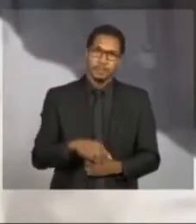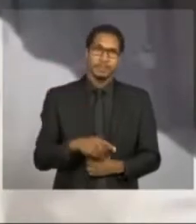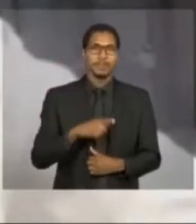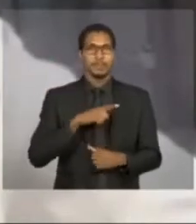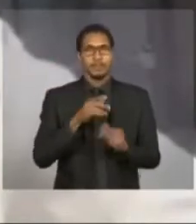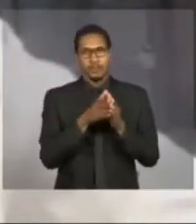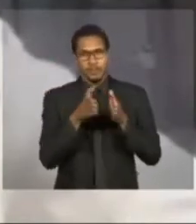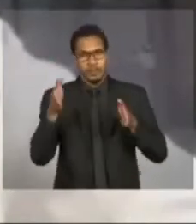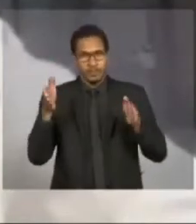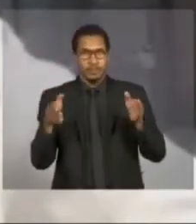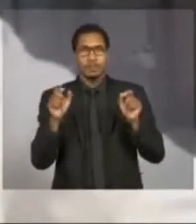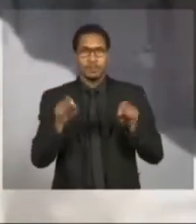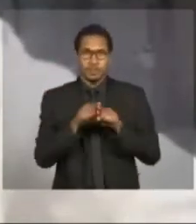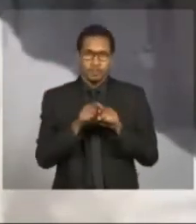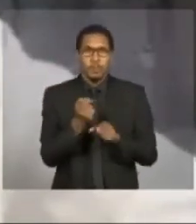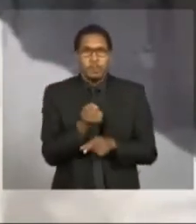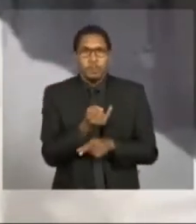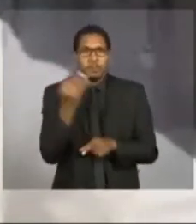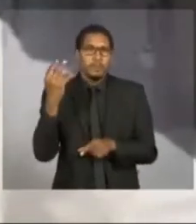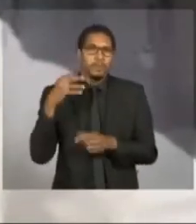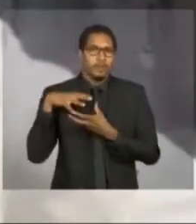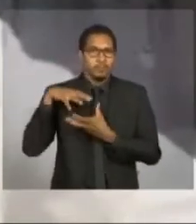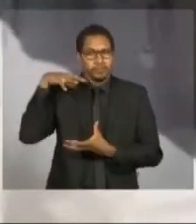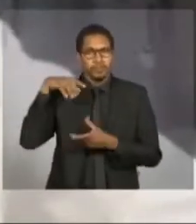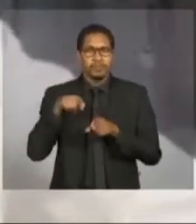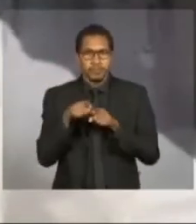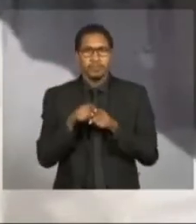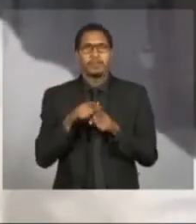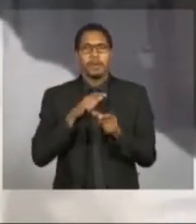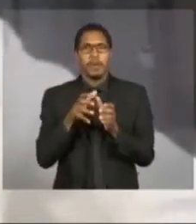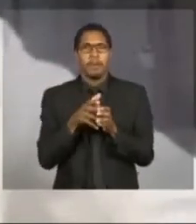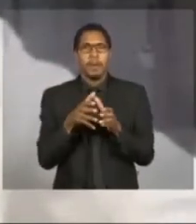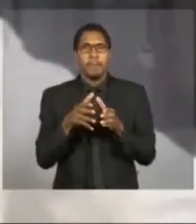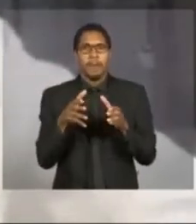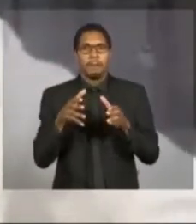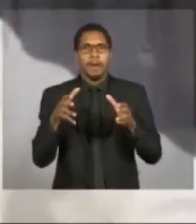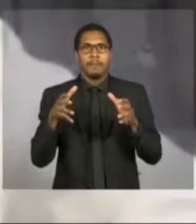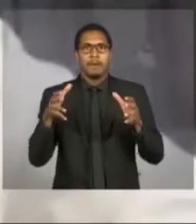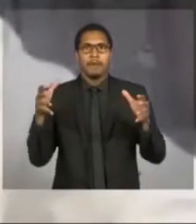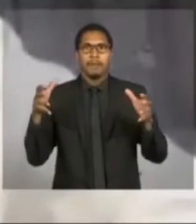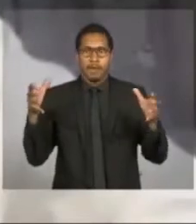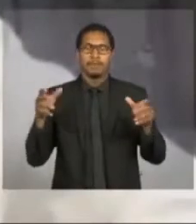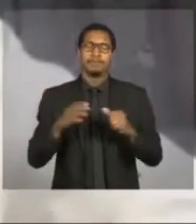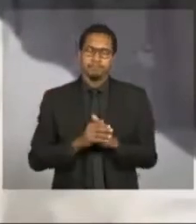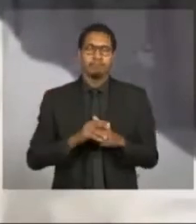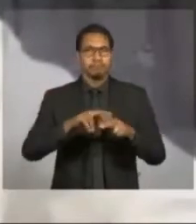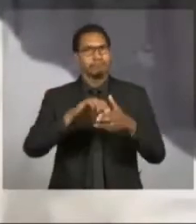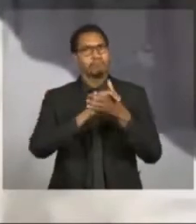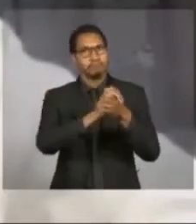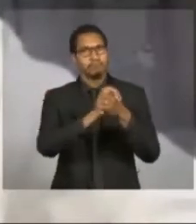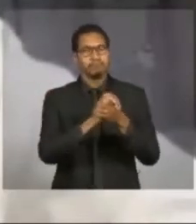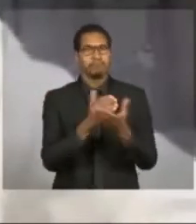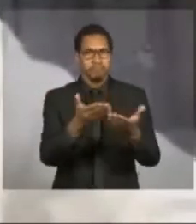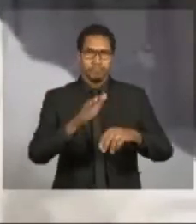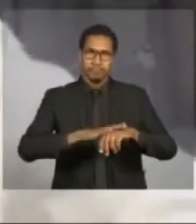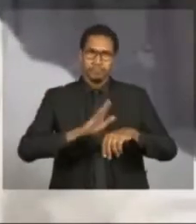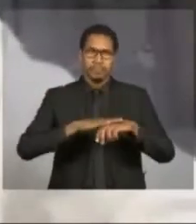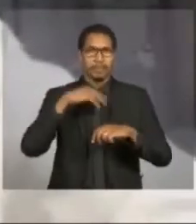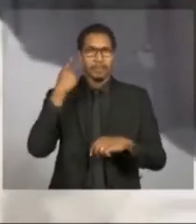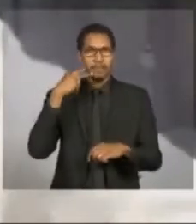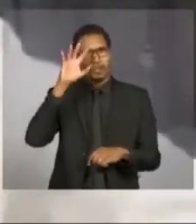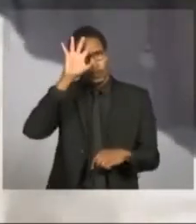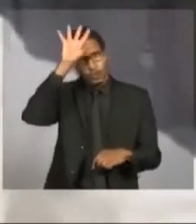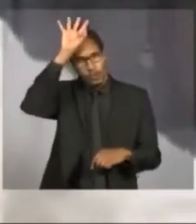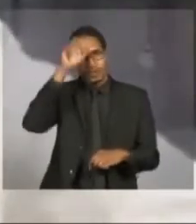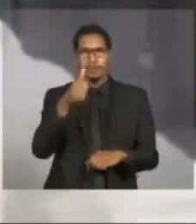número de idosos da população de São Paulo aumenta velozmente. Então, parabéns, vereador Mário Covas, pela